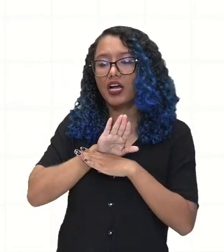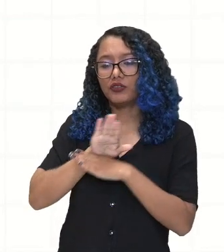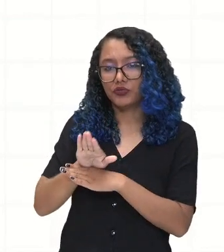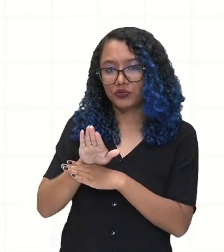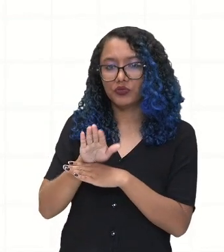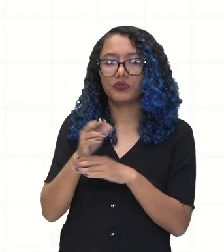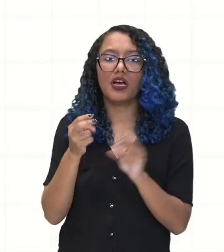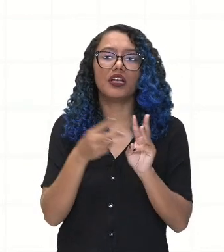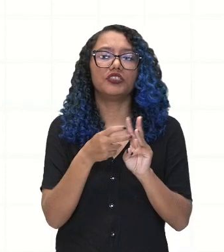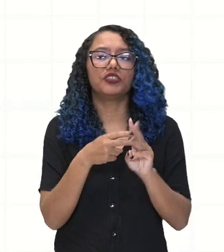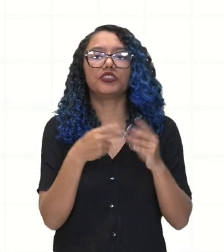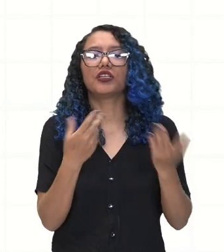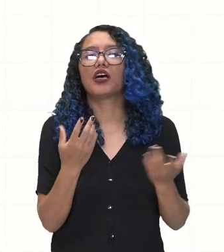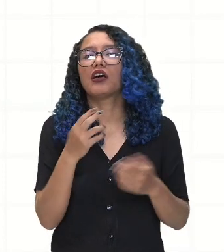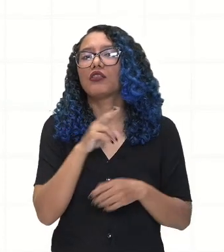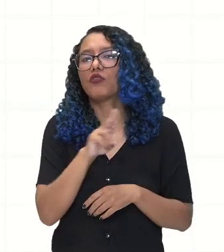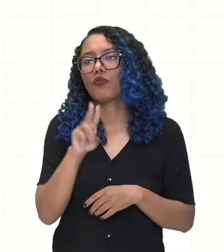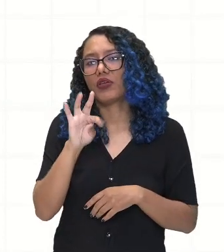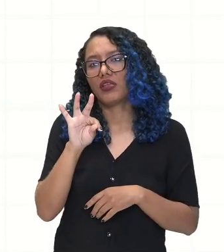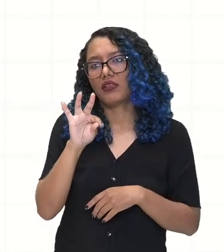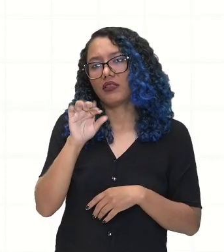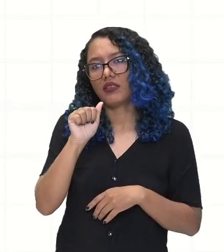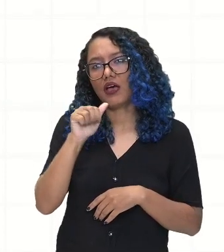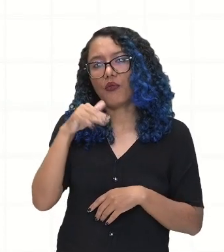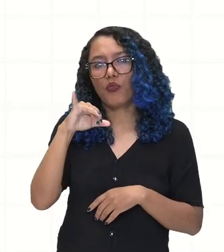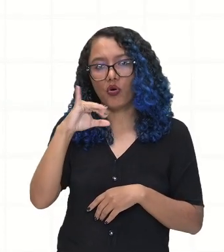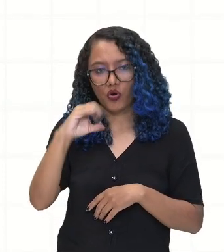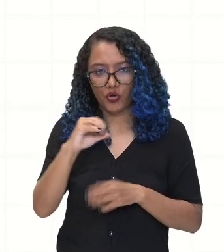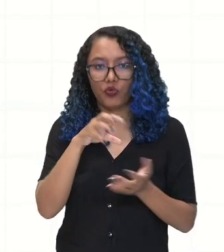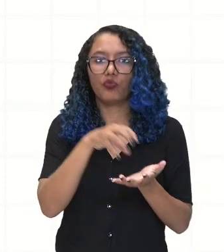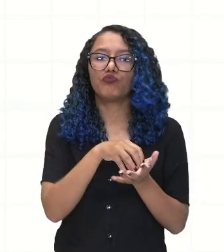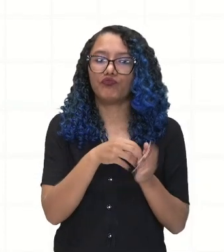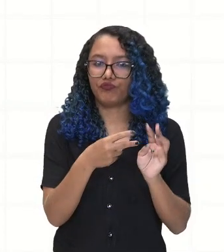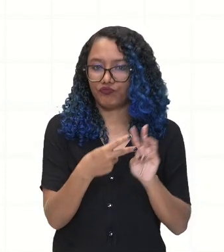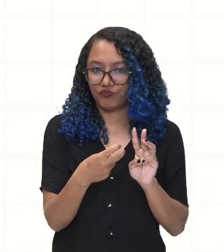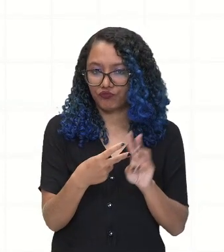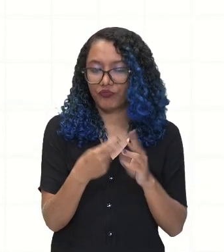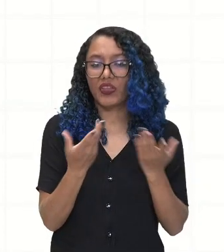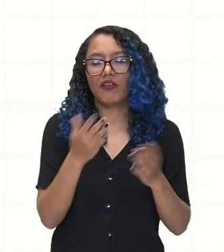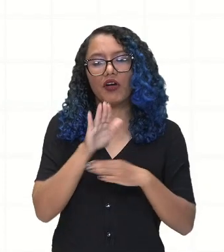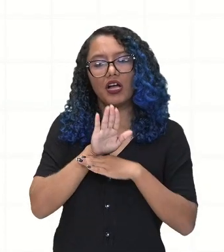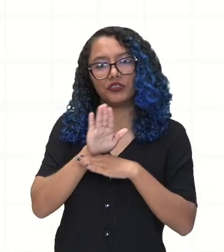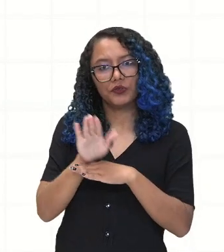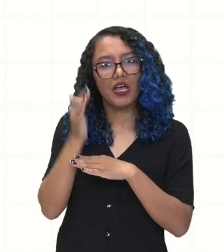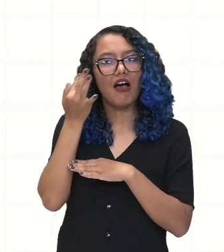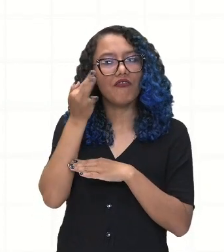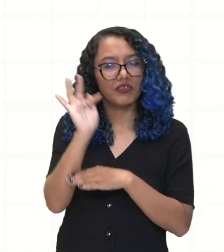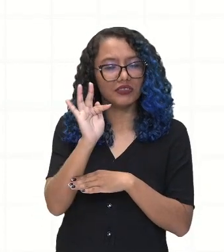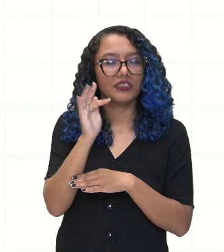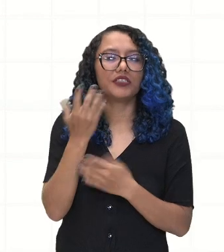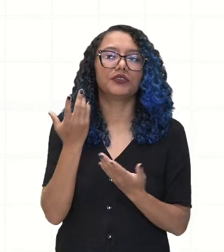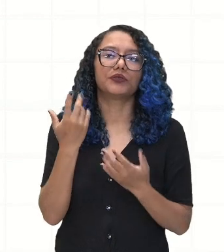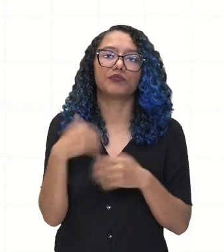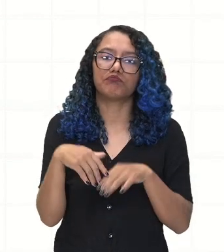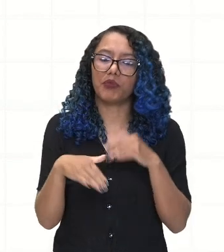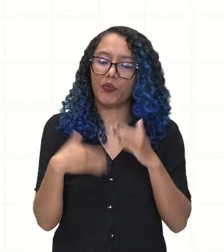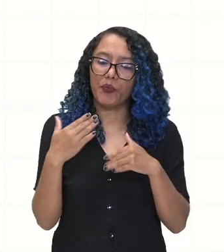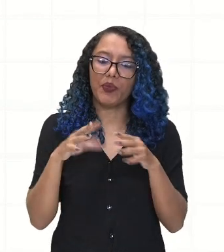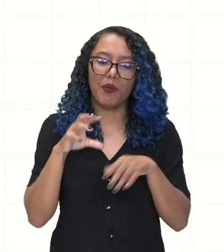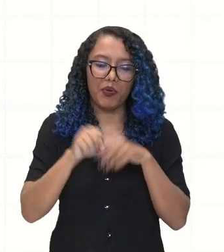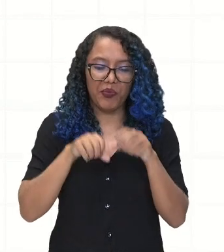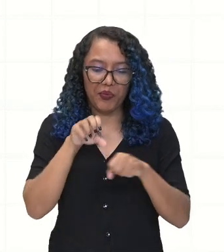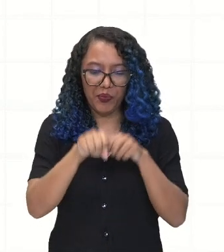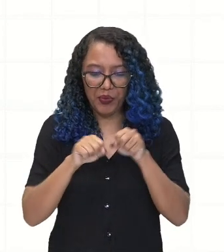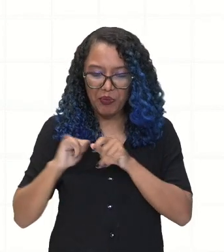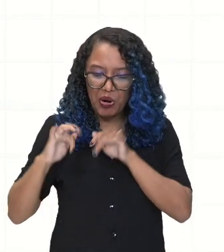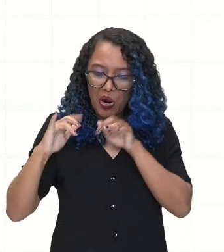tamoios. Os tamoios vão ajudar os franceses nesse processo de invasão. E claro que